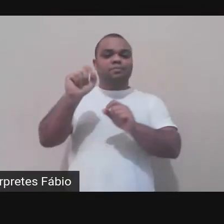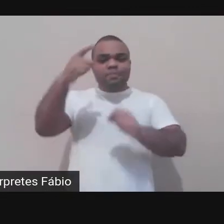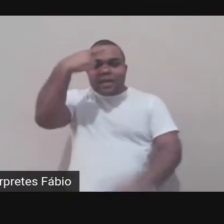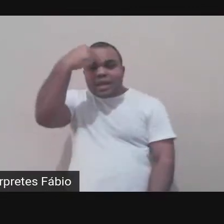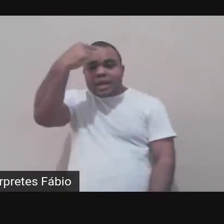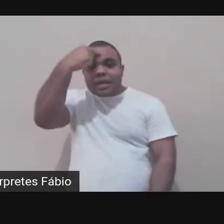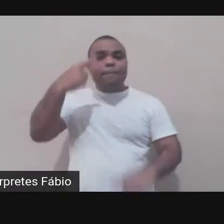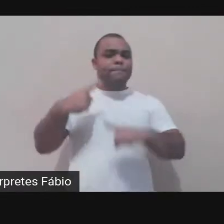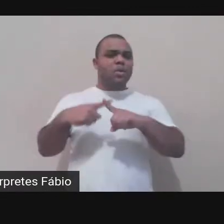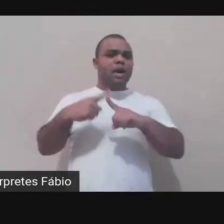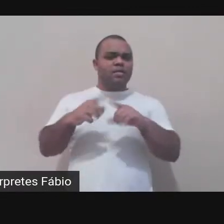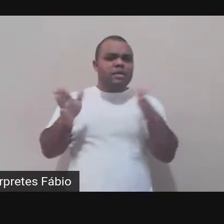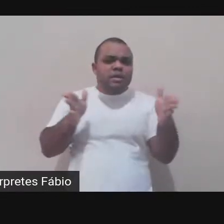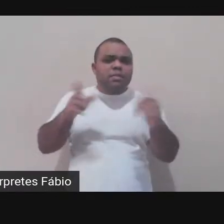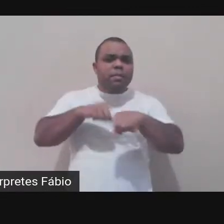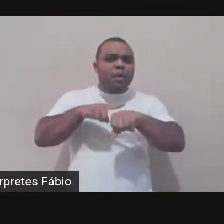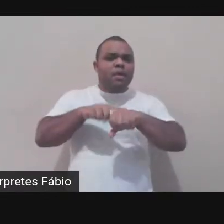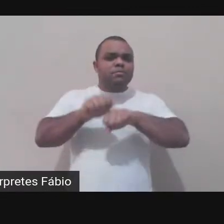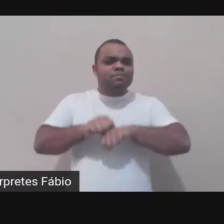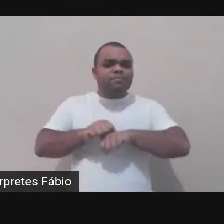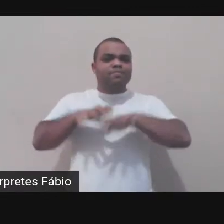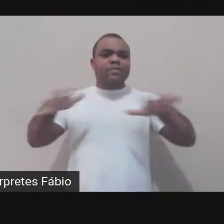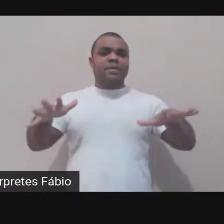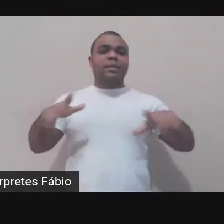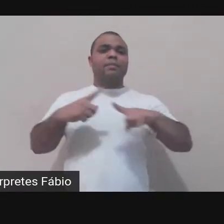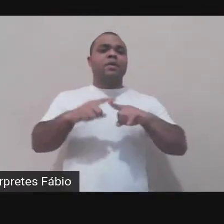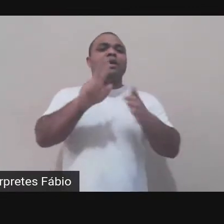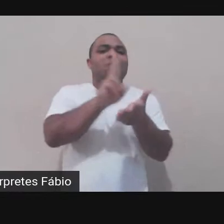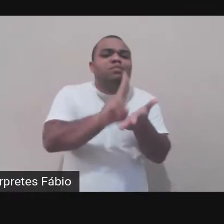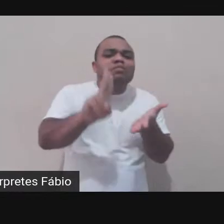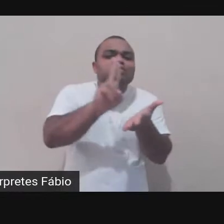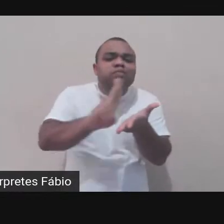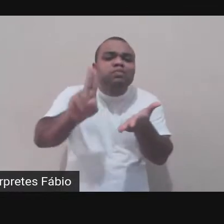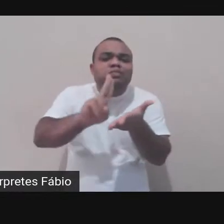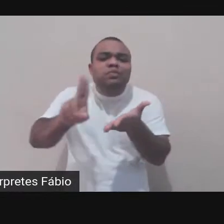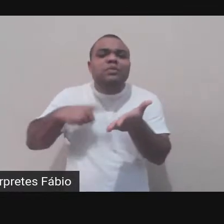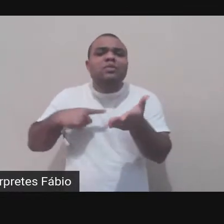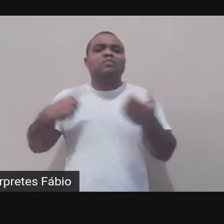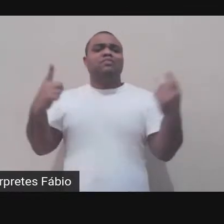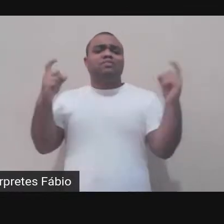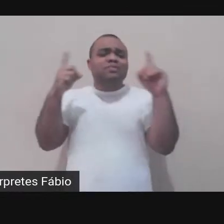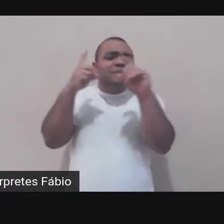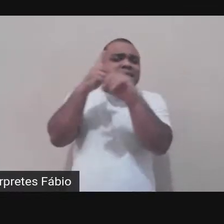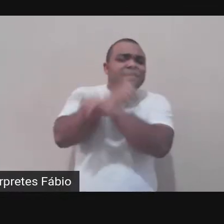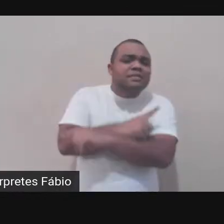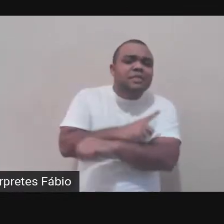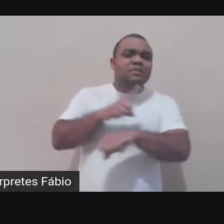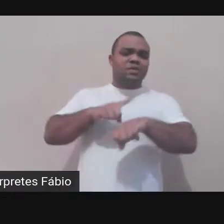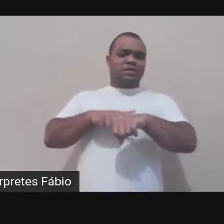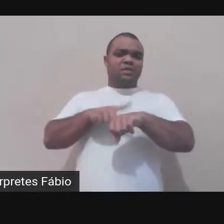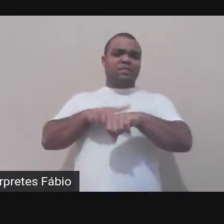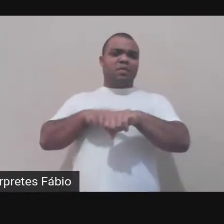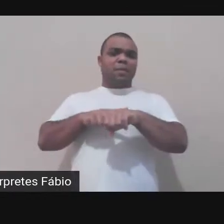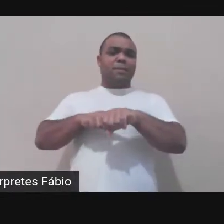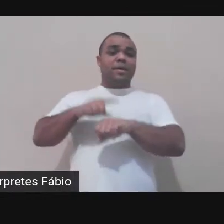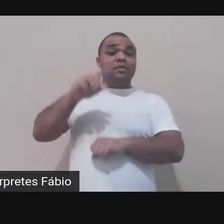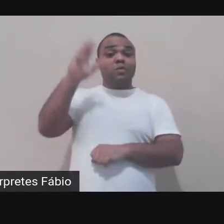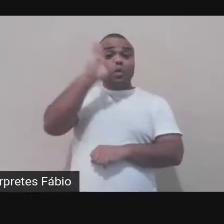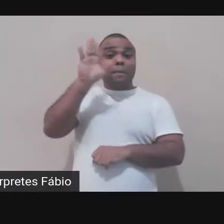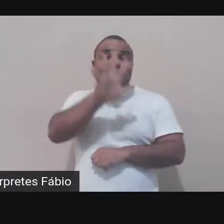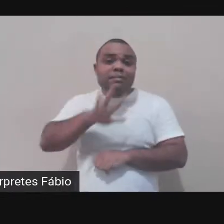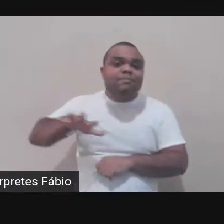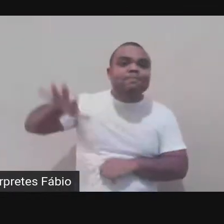delicado que as instituições públicas de ensino estão passando hoje em nosso país. Parabenizo a